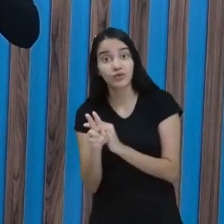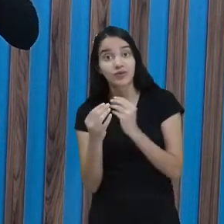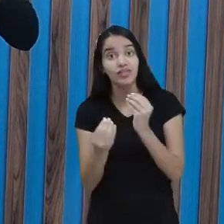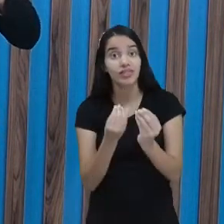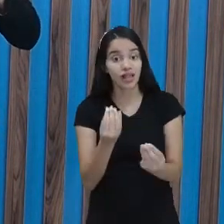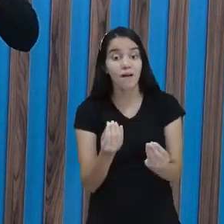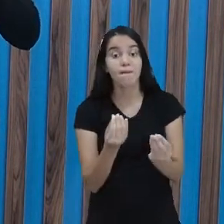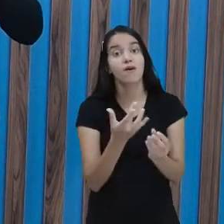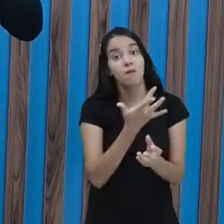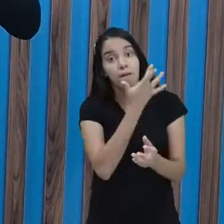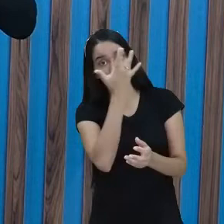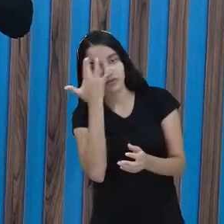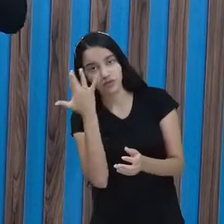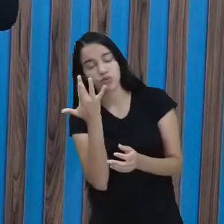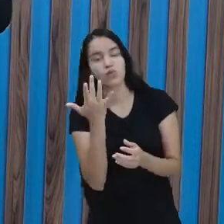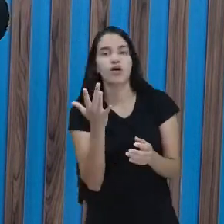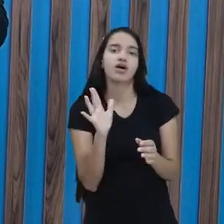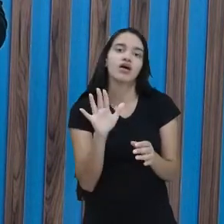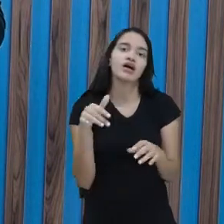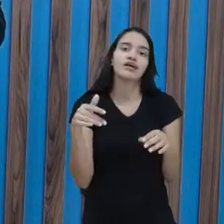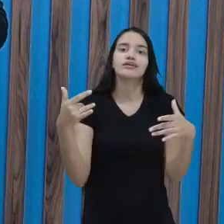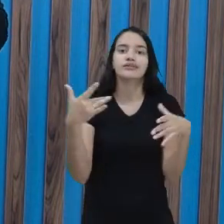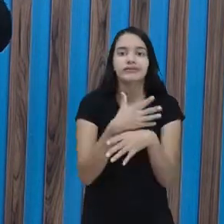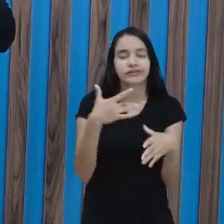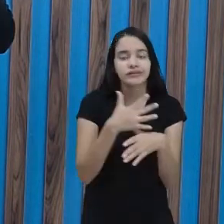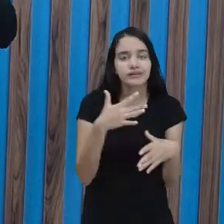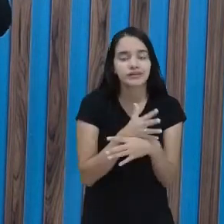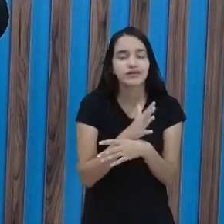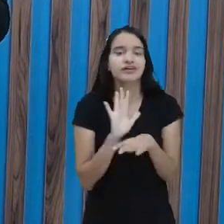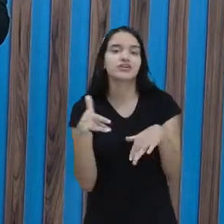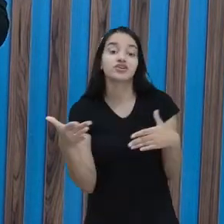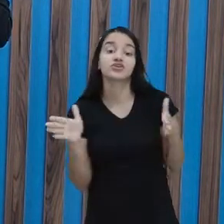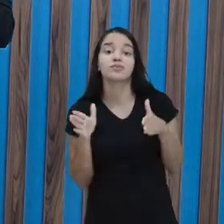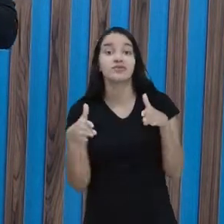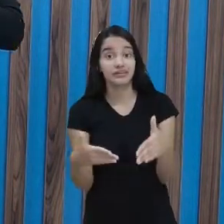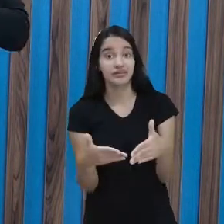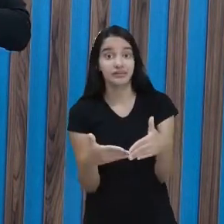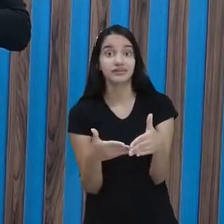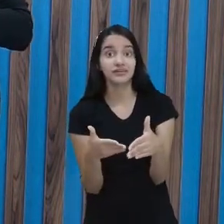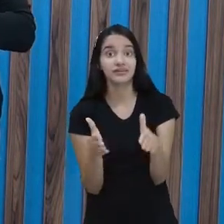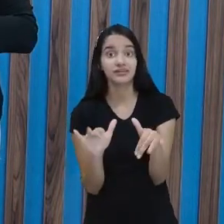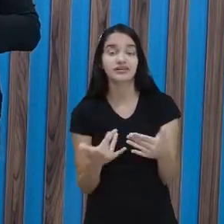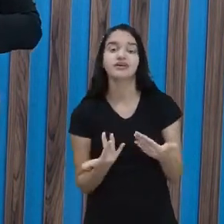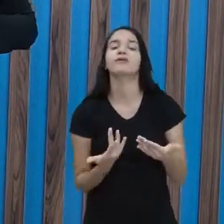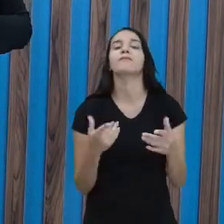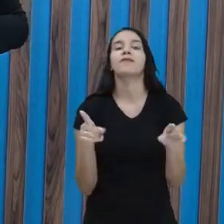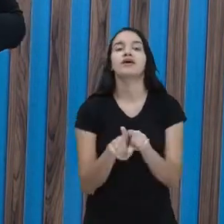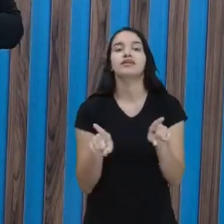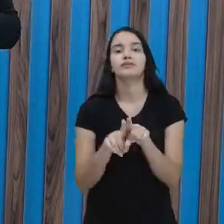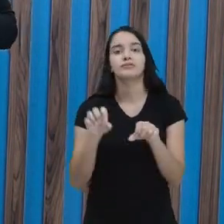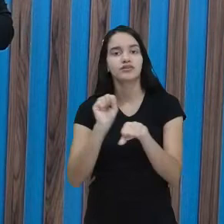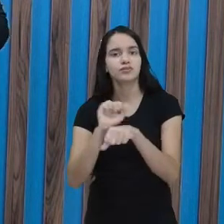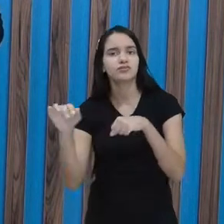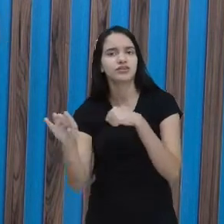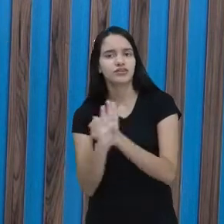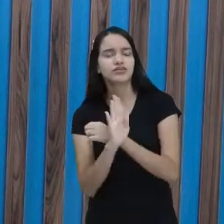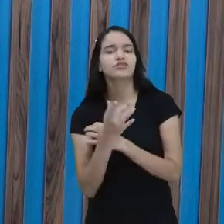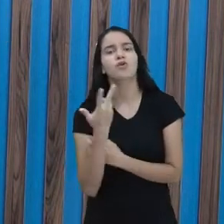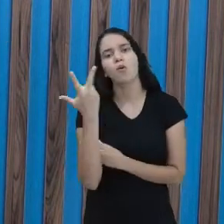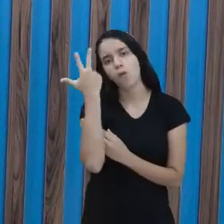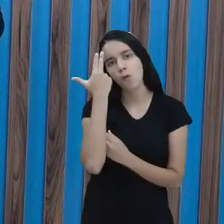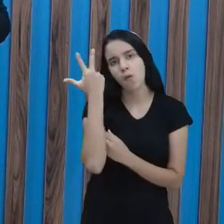dá para alguém. O nome de uma cidade. É quando a gente especifica, não é? Aquele ser. Substantivo comum,